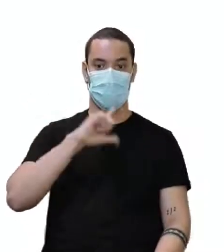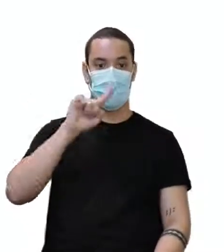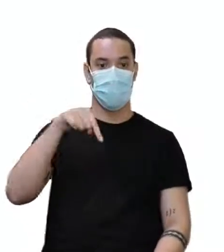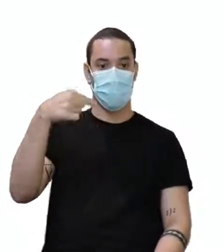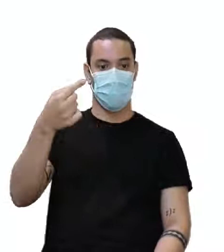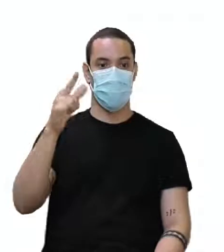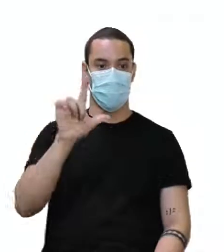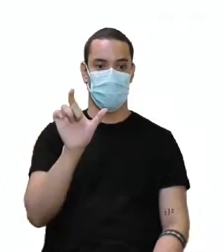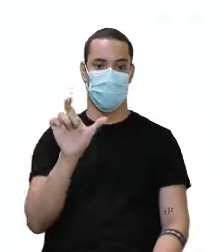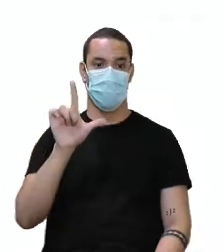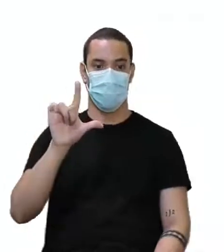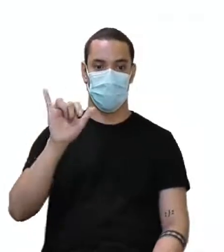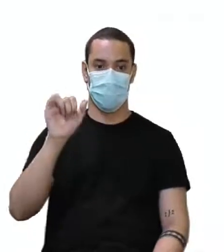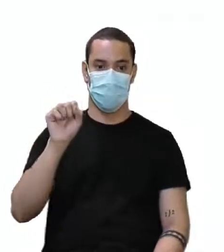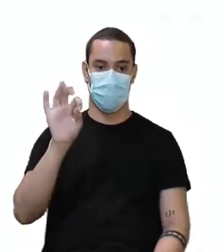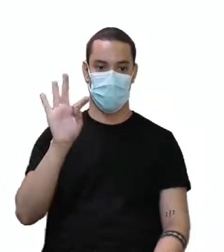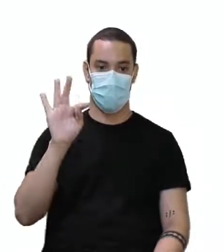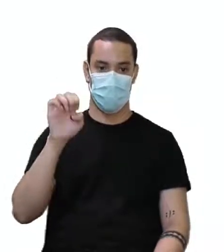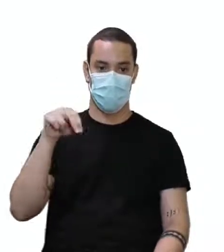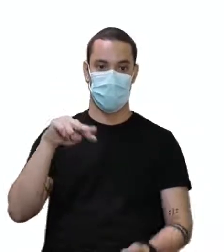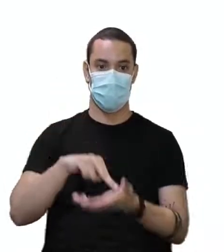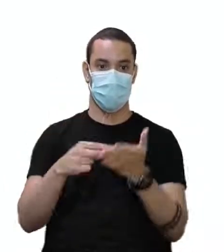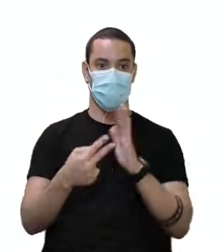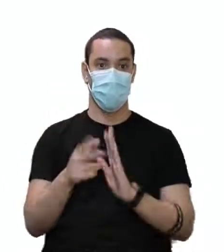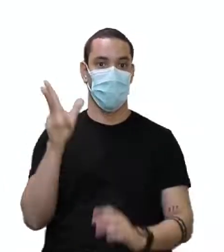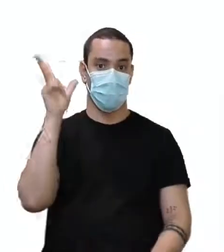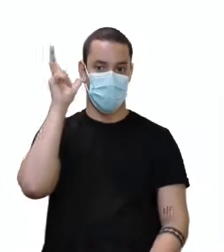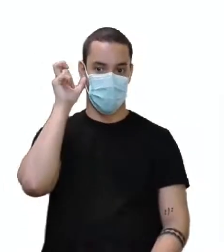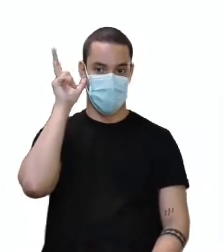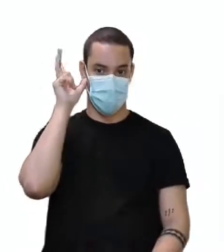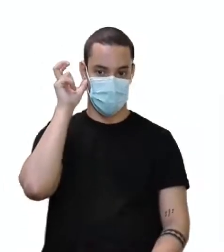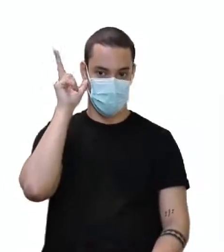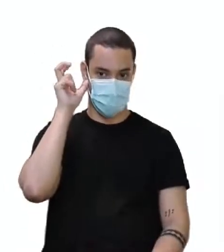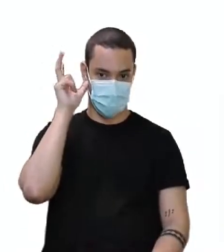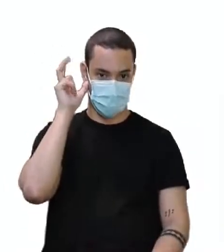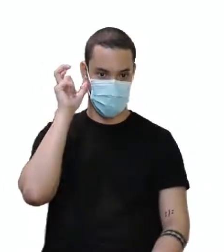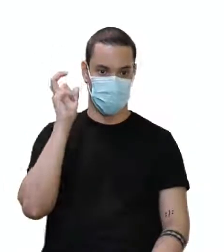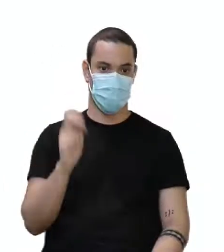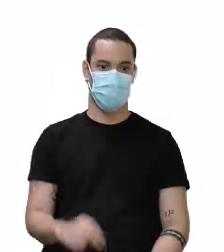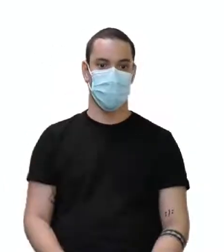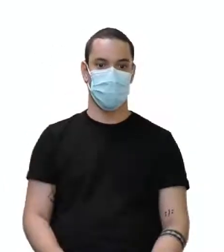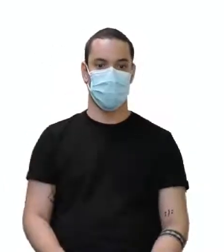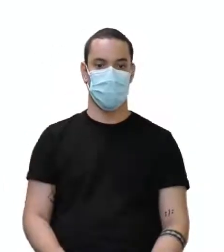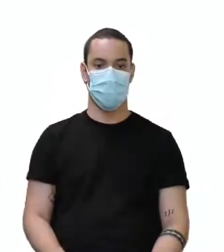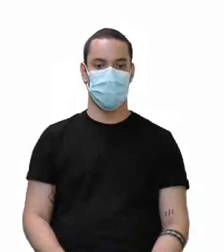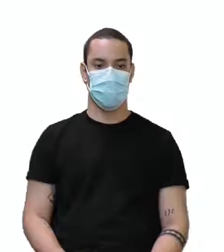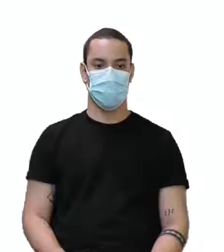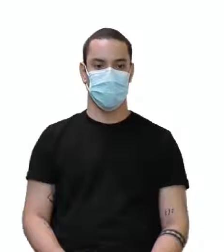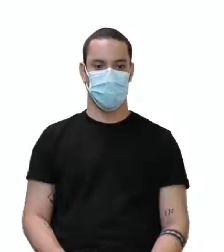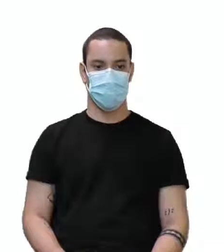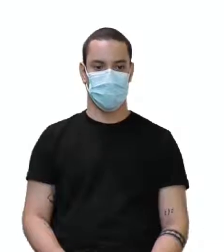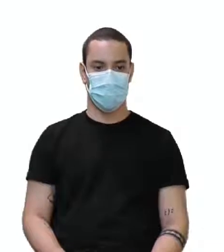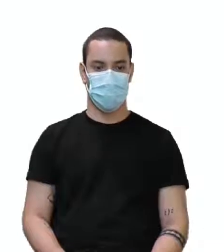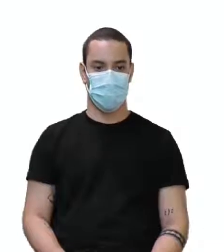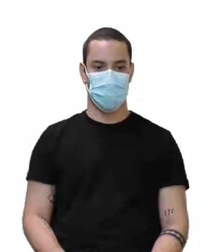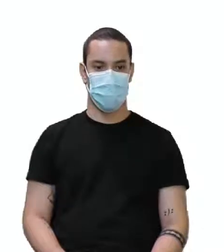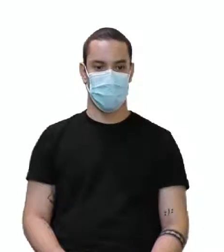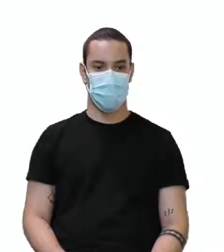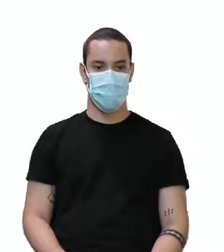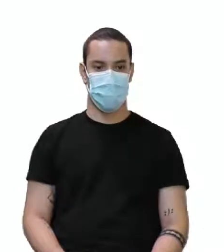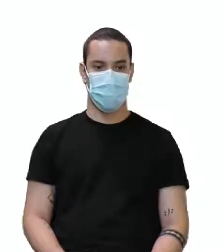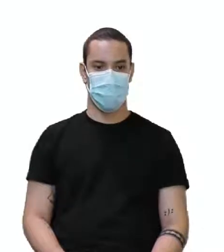palavra listening, que vem do verbo listen, escutar, onde eu acrescentei o ing, ficando escutando. Então, Ellen were.